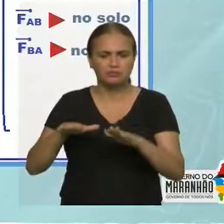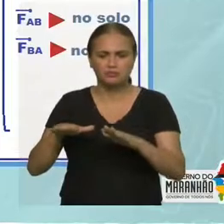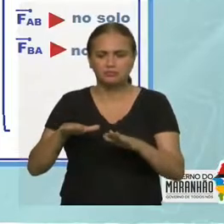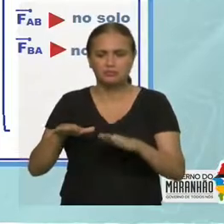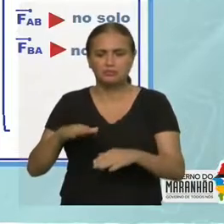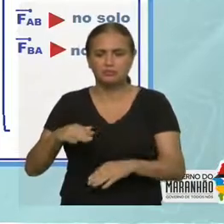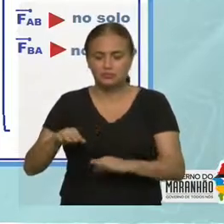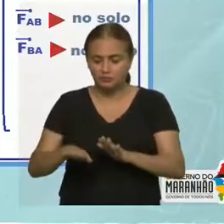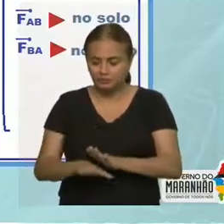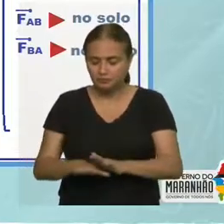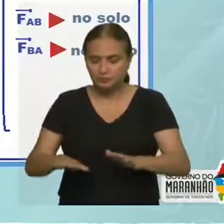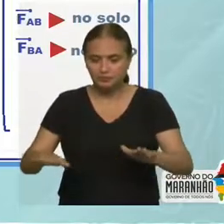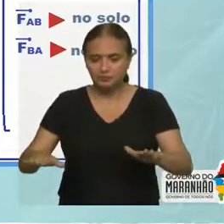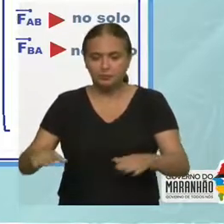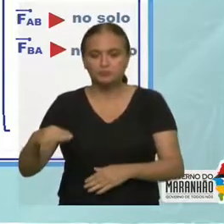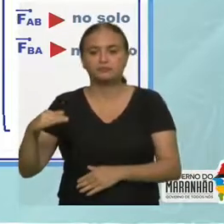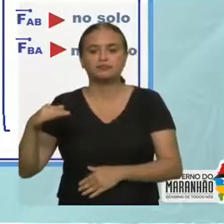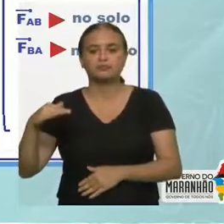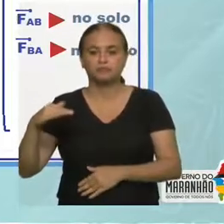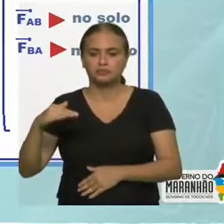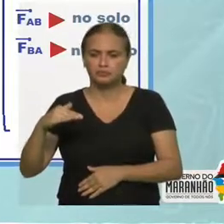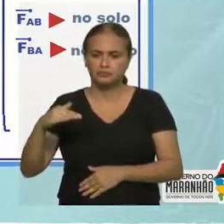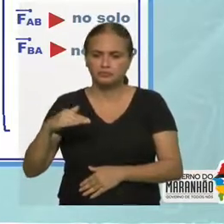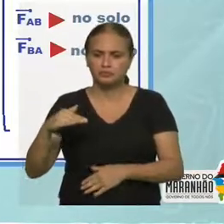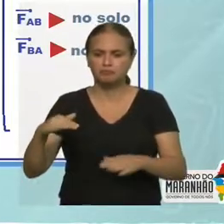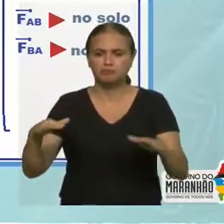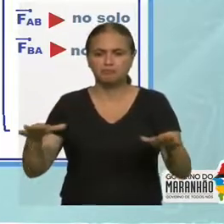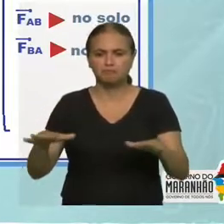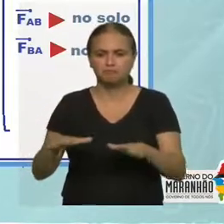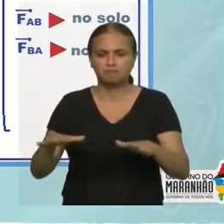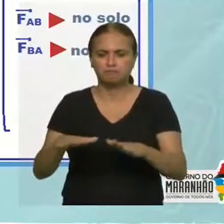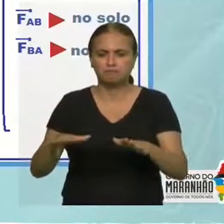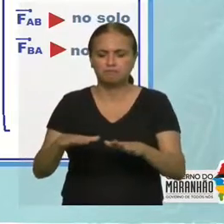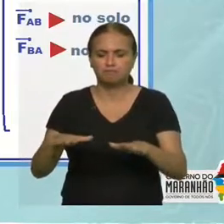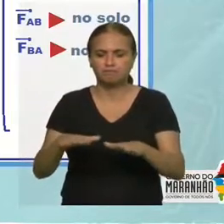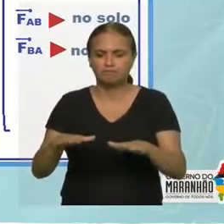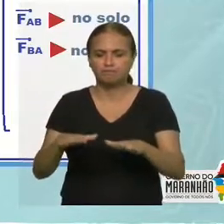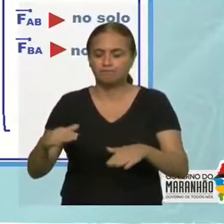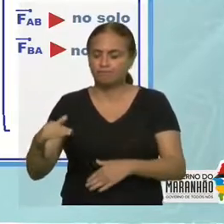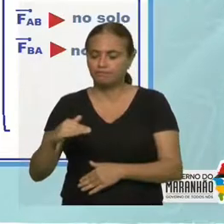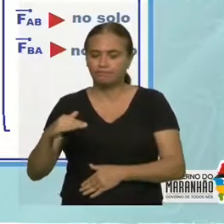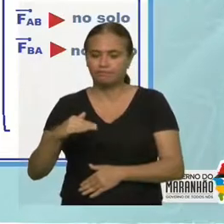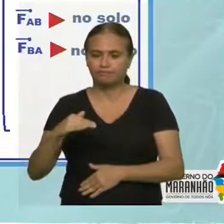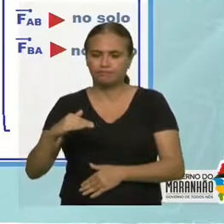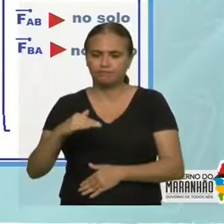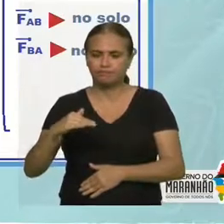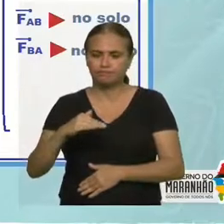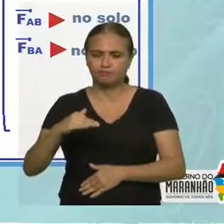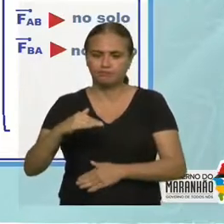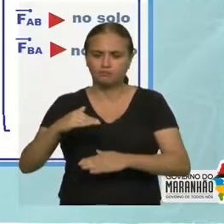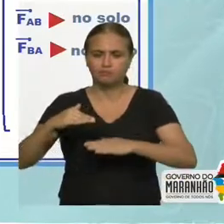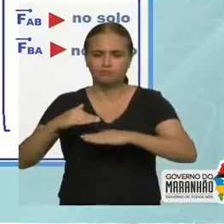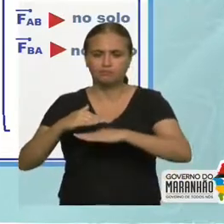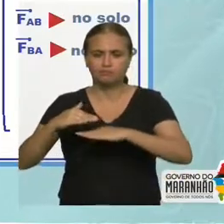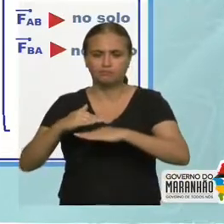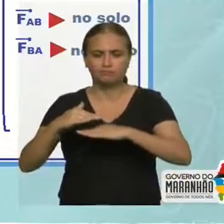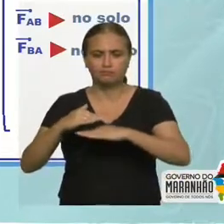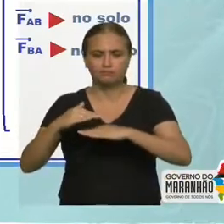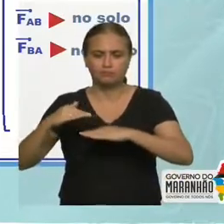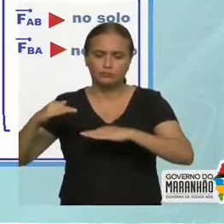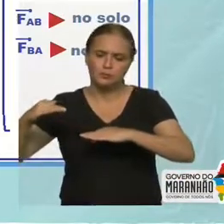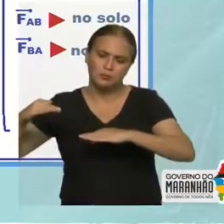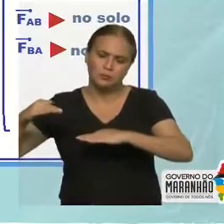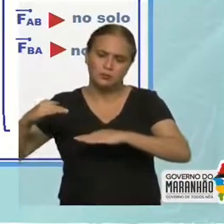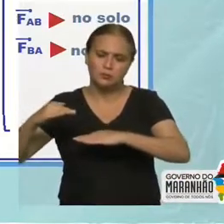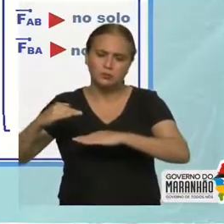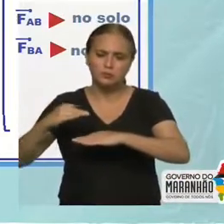força no solo, uma força para trás, né? E esse solo devolve essa força por reação. Força meio que na diagonal, porque aqui a vai ter